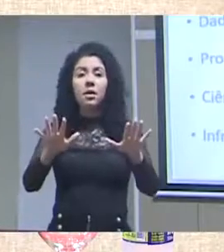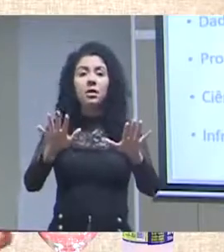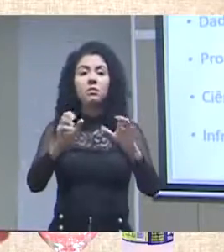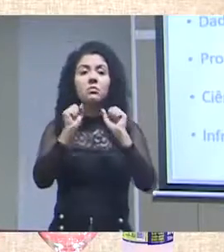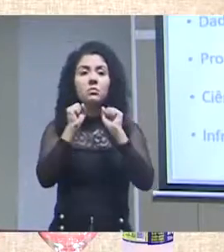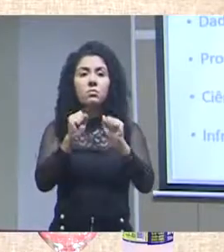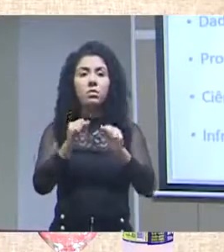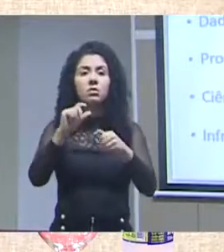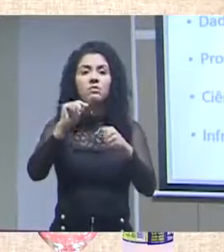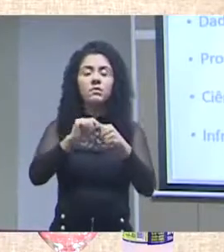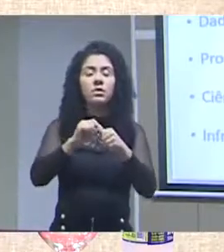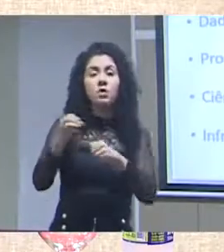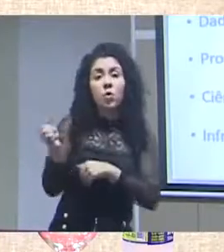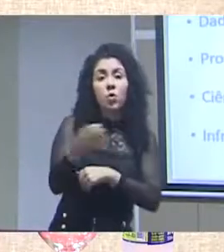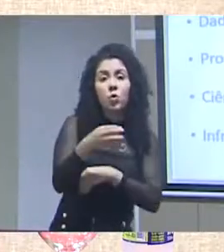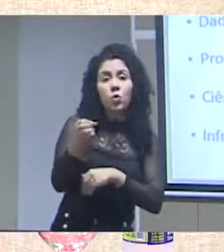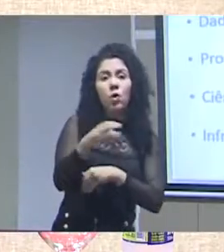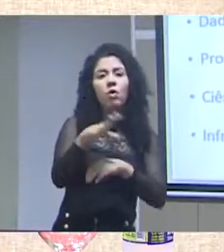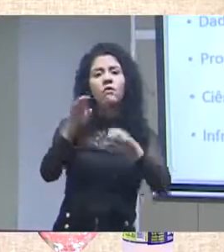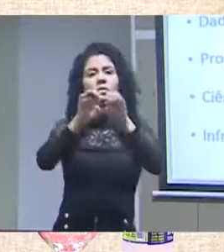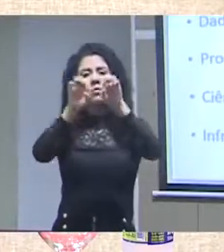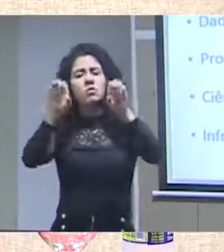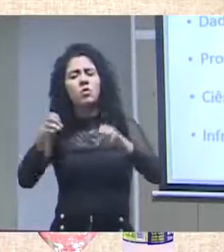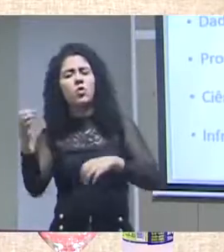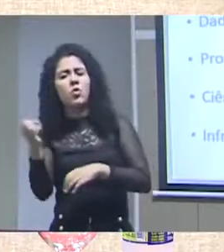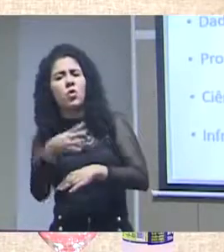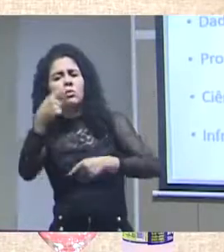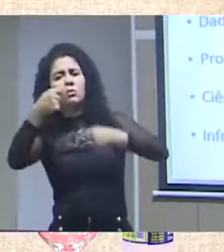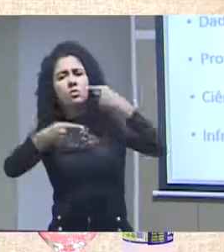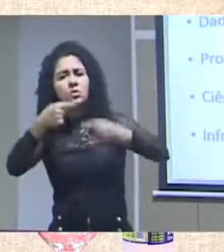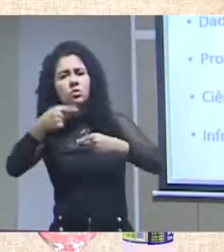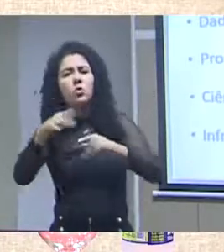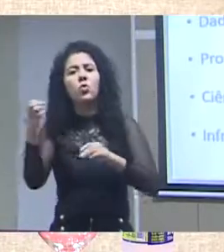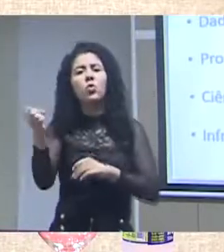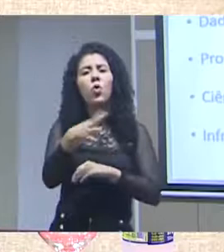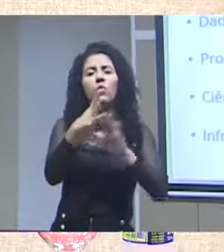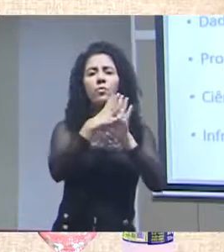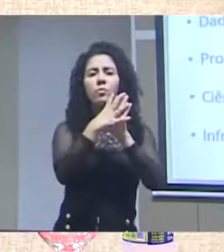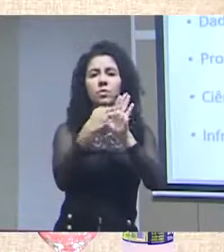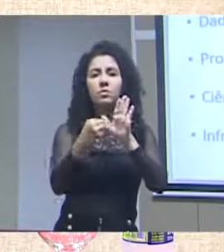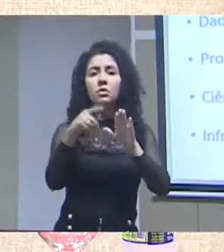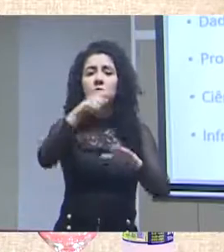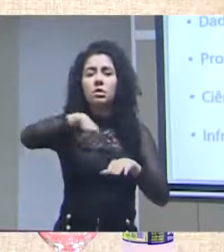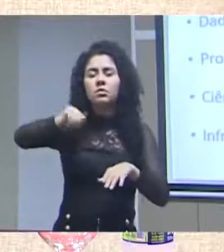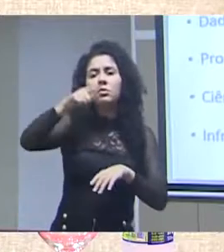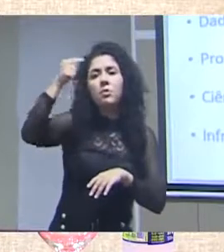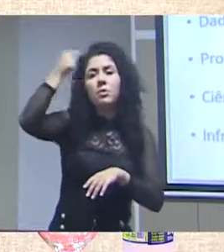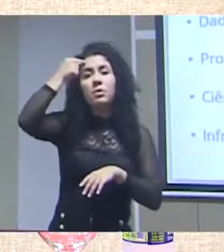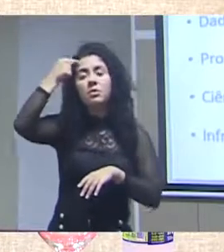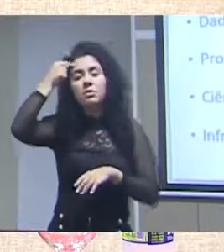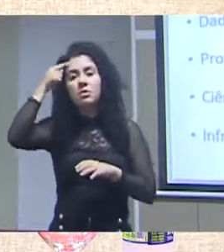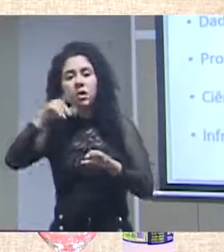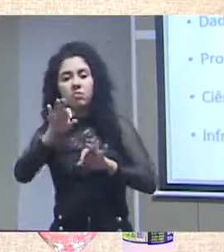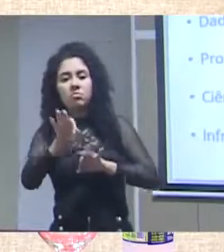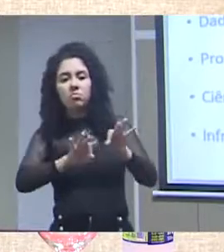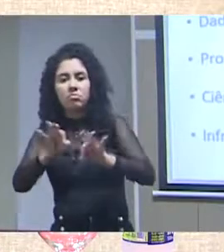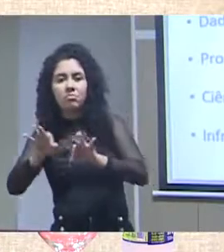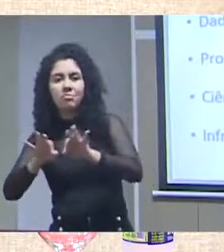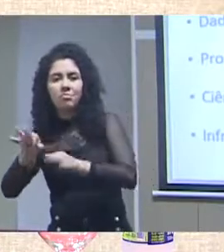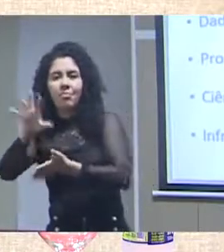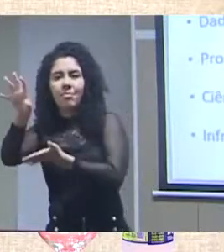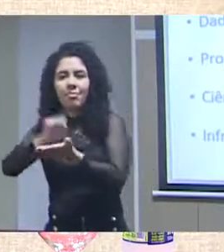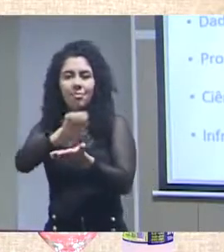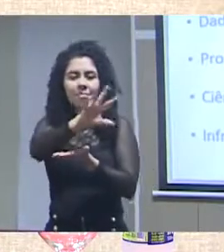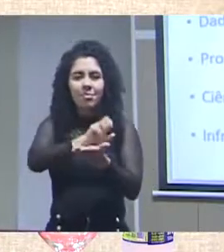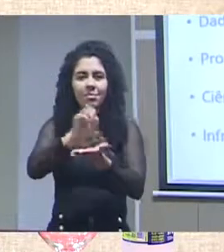novas políticas, novos modelos para pensar a questão da abertura dos dados. A propriedade intelectual.